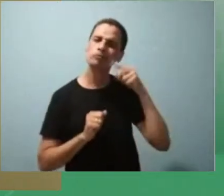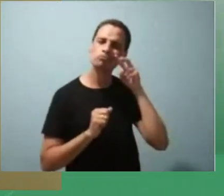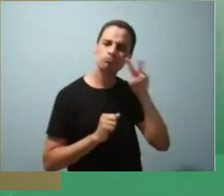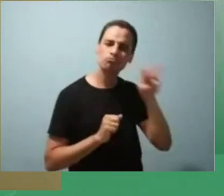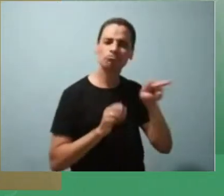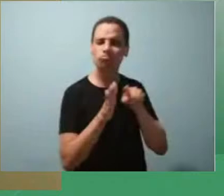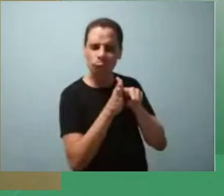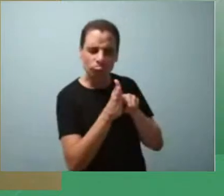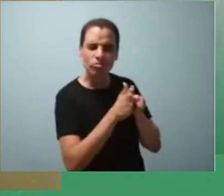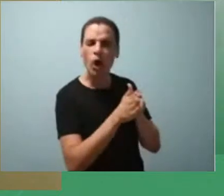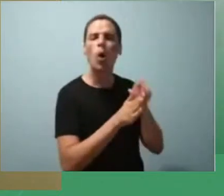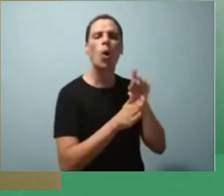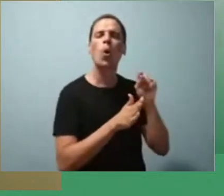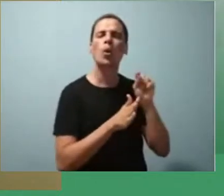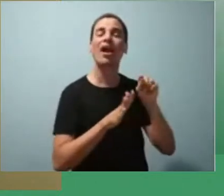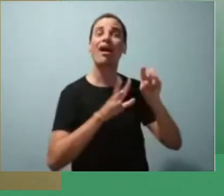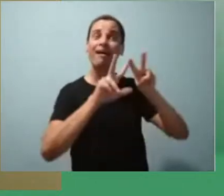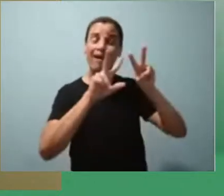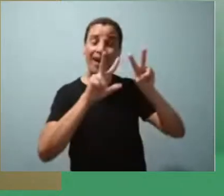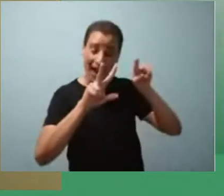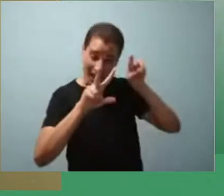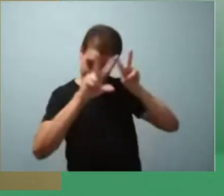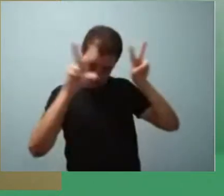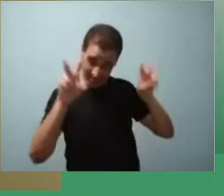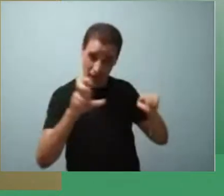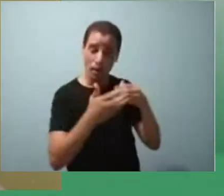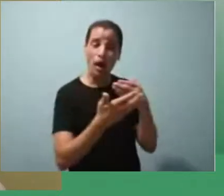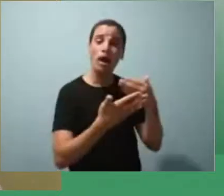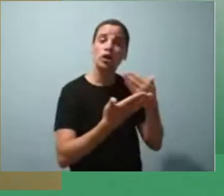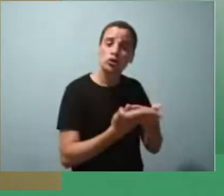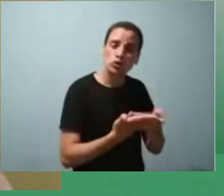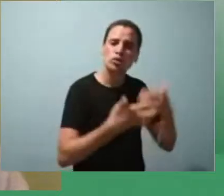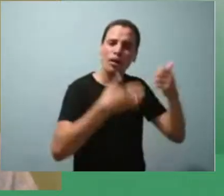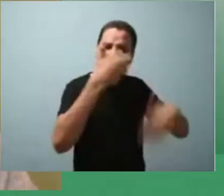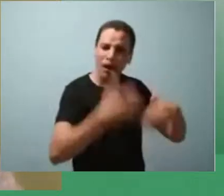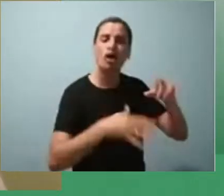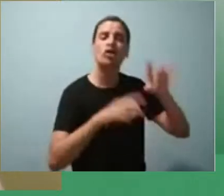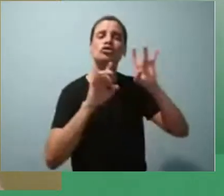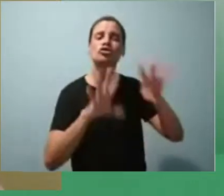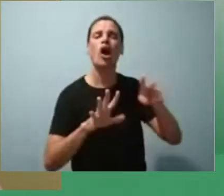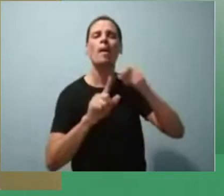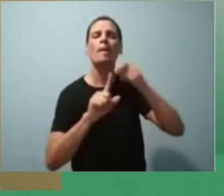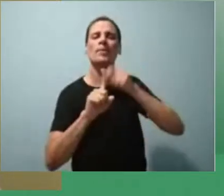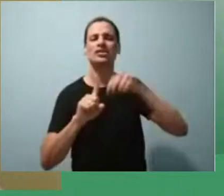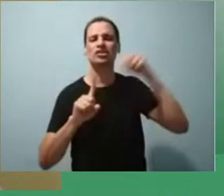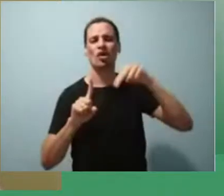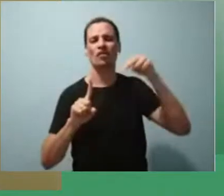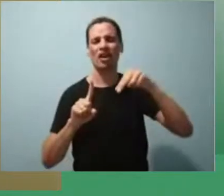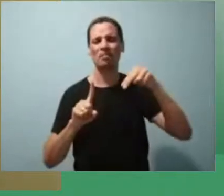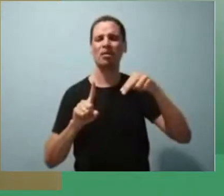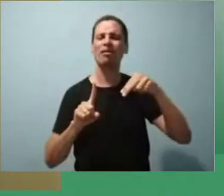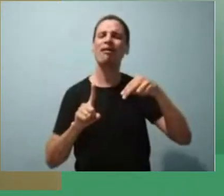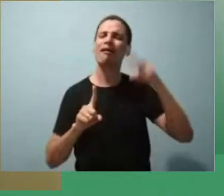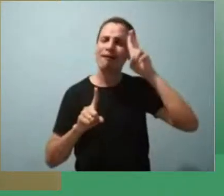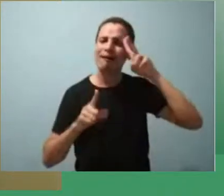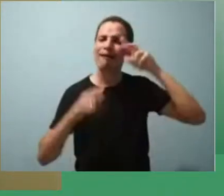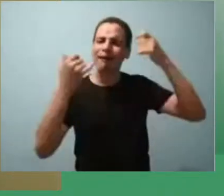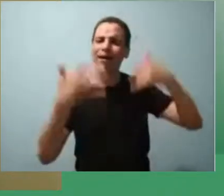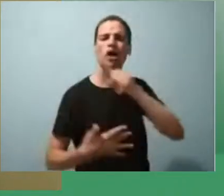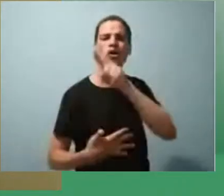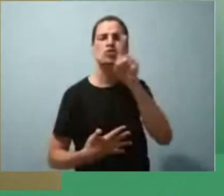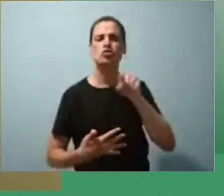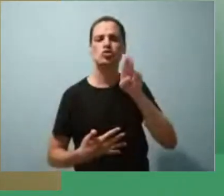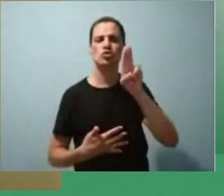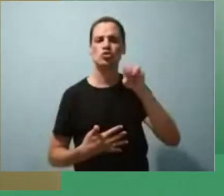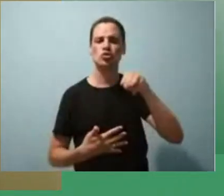de novembro, quando a gente comemora o marco aí de Zumbi dos Palmares. E é trabalhada de uma forma, ao meu ver,